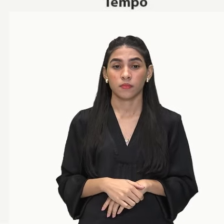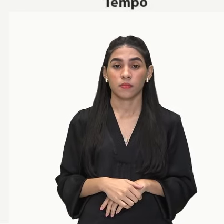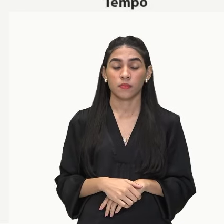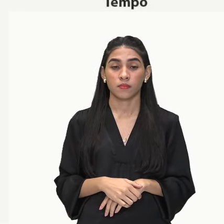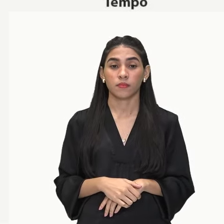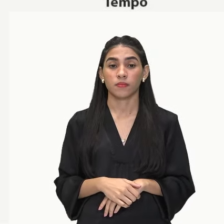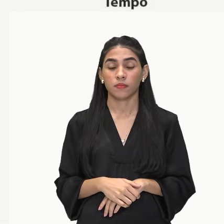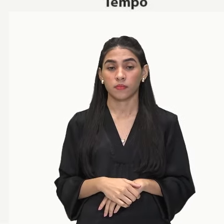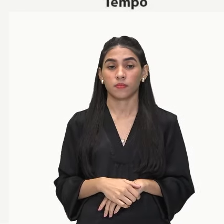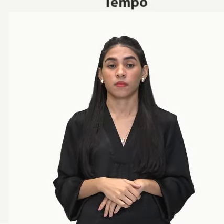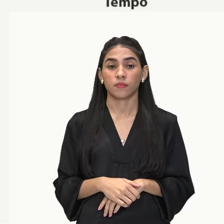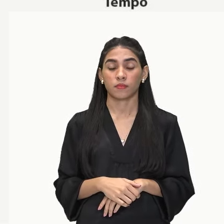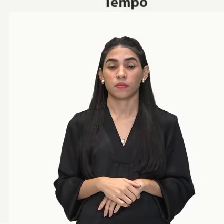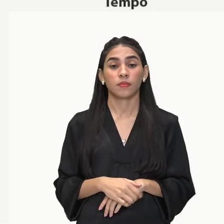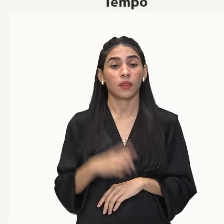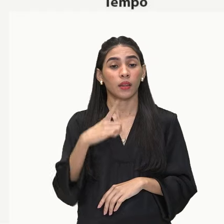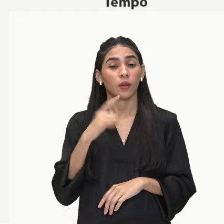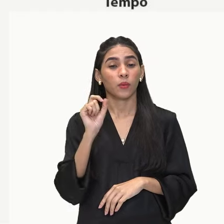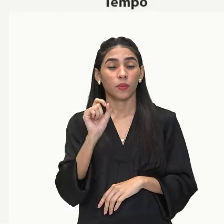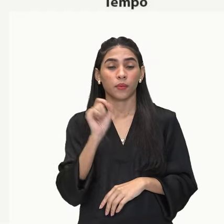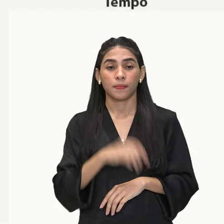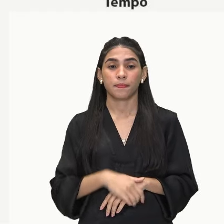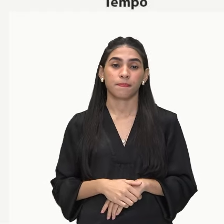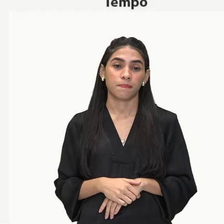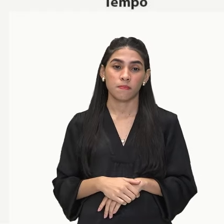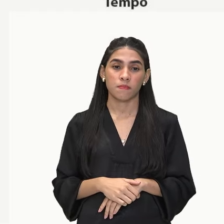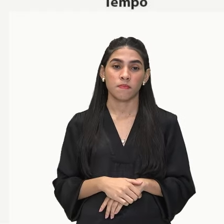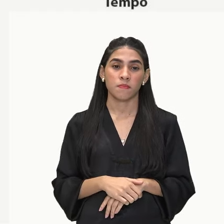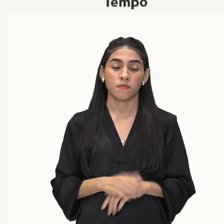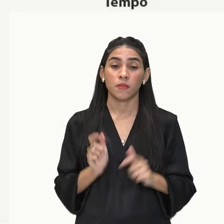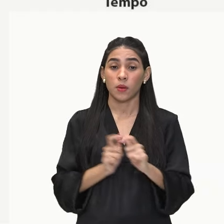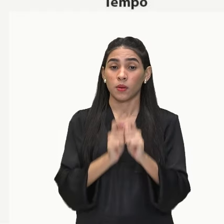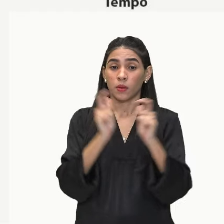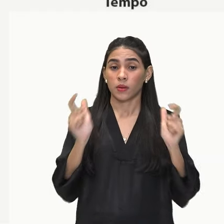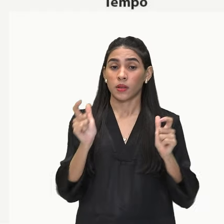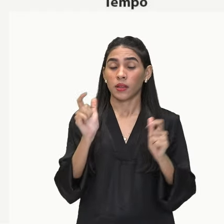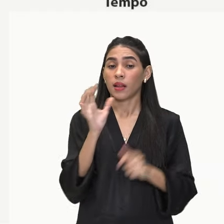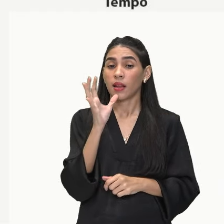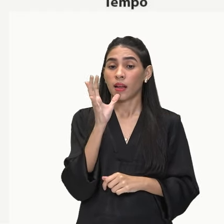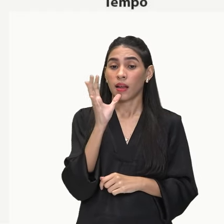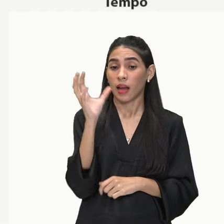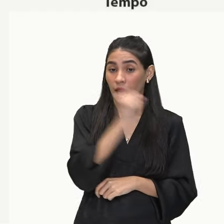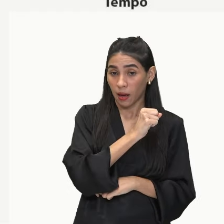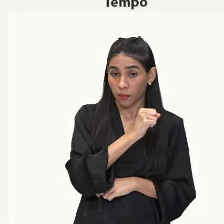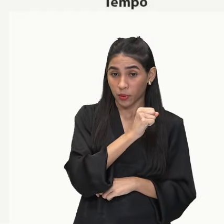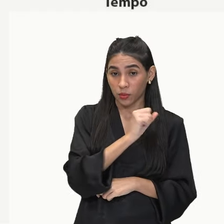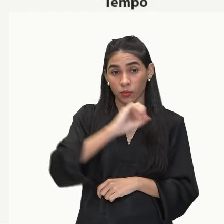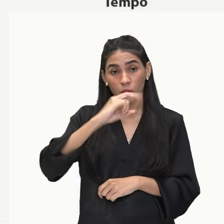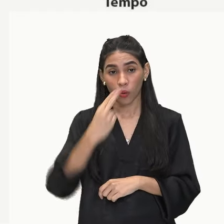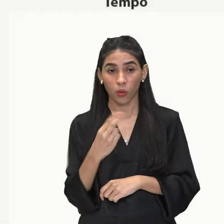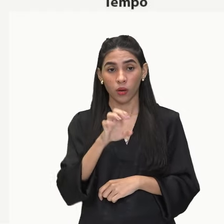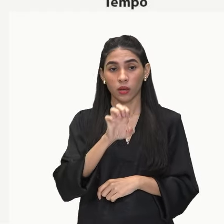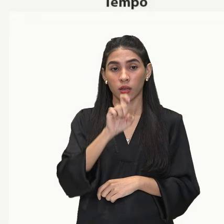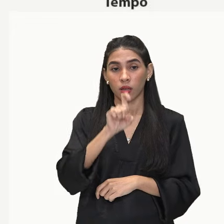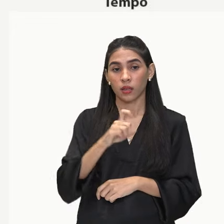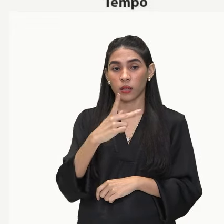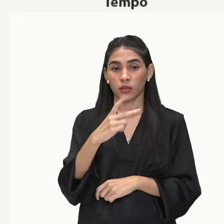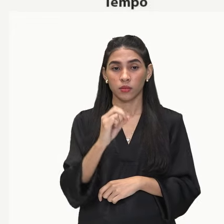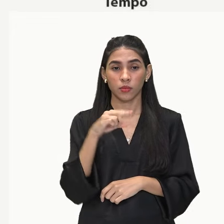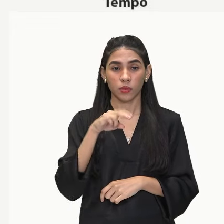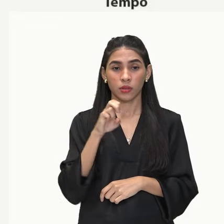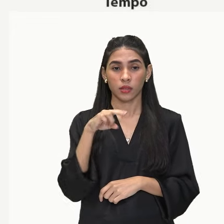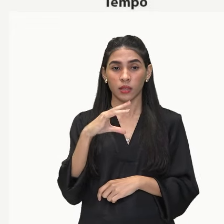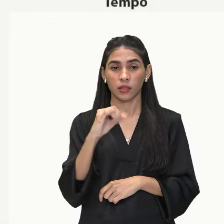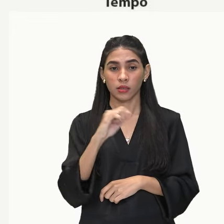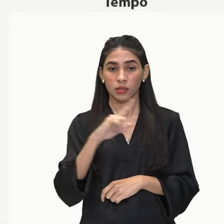Na fase B, a gente já consegue identificar um crescimento acelerado ou exponencial, que é também